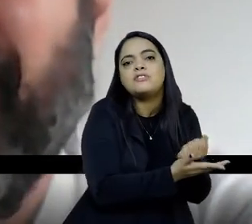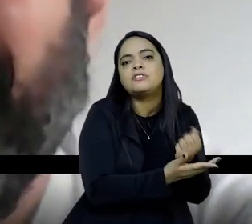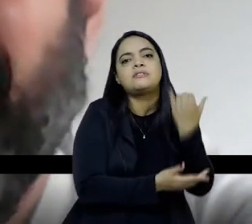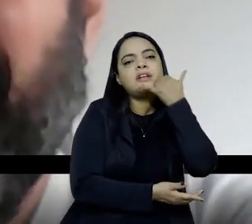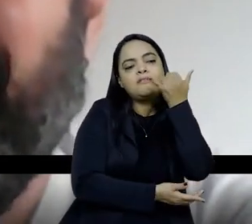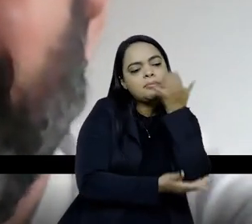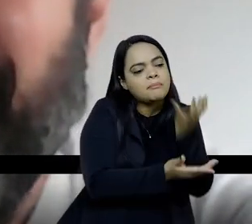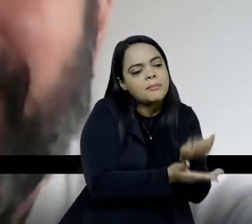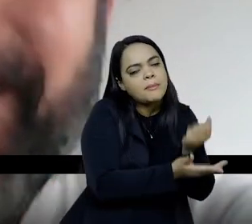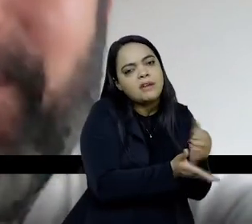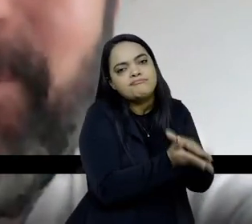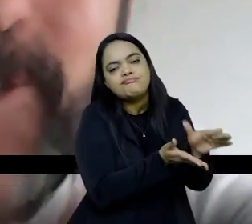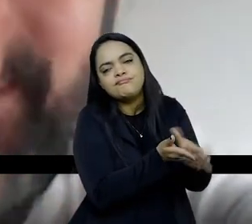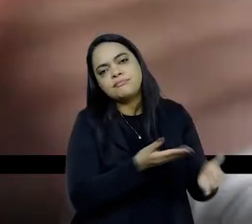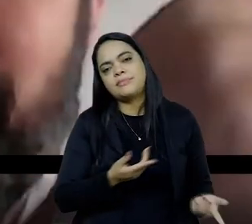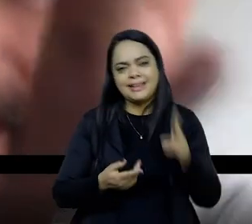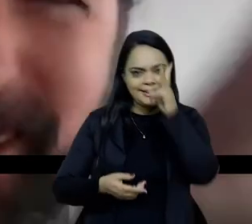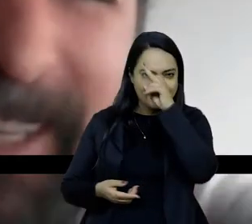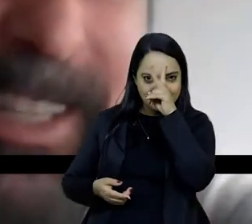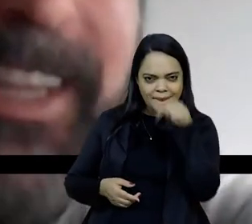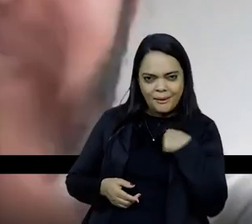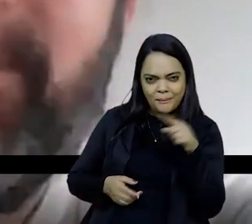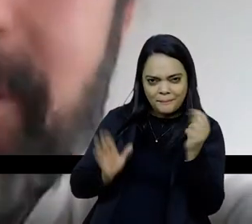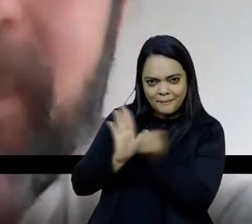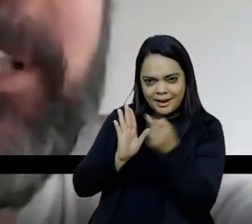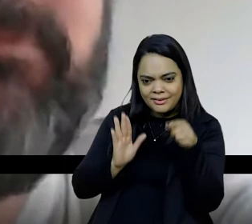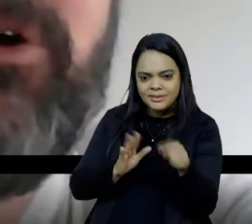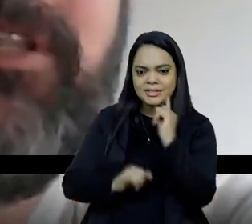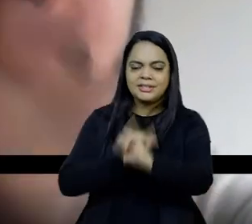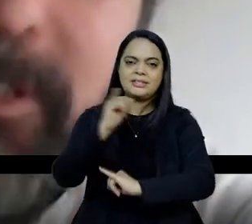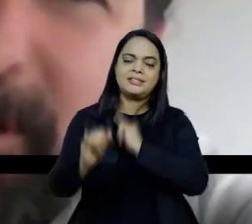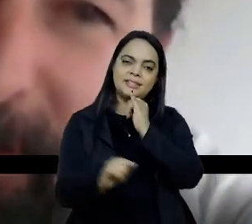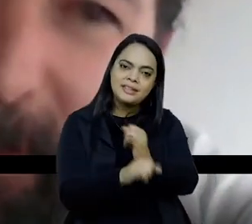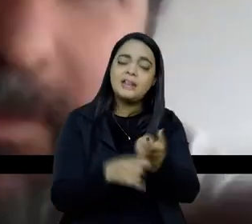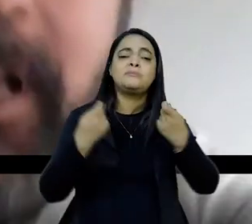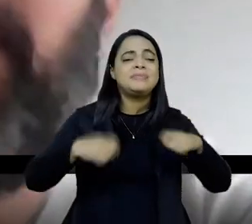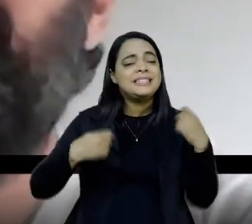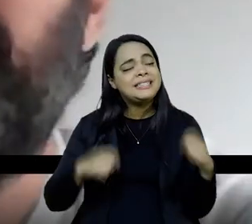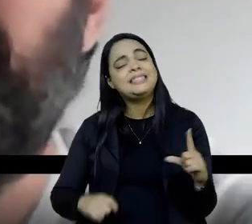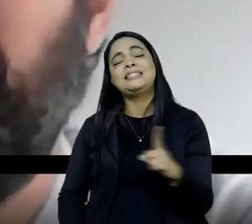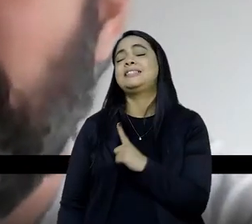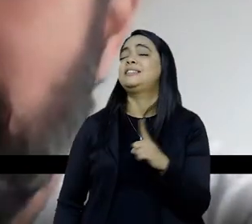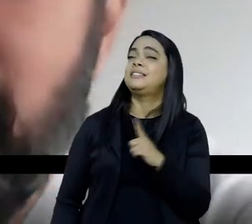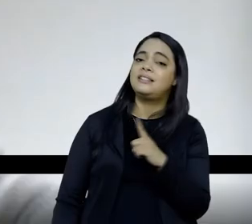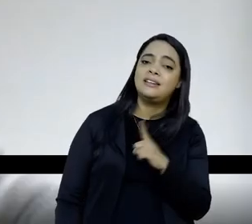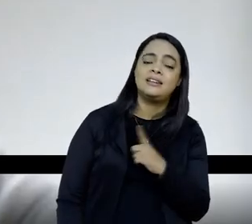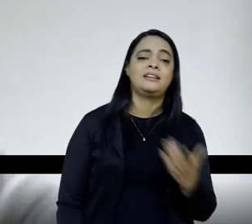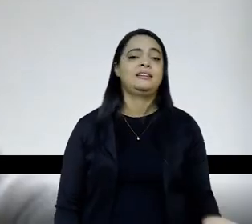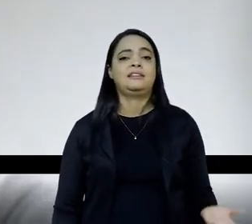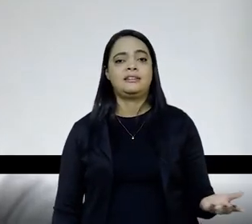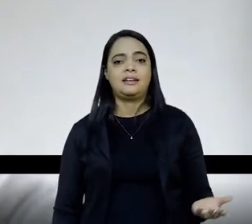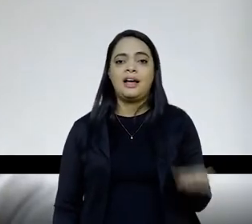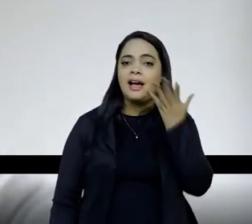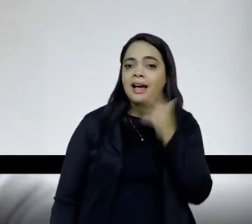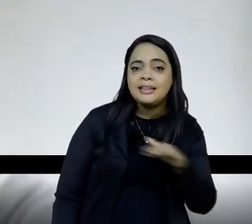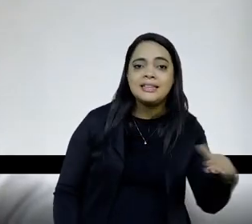na internet, né? Do trilho, né? Tem que ter coisa daquela modo para a gente falar, como é que eu digo, os meninos estão nascendo